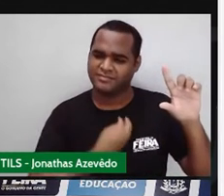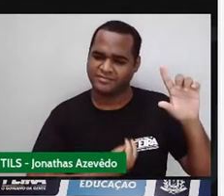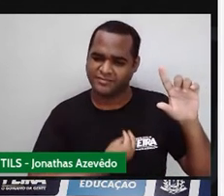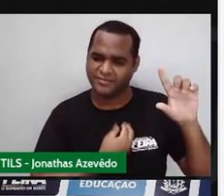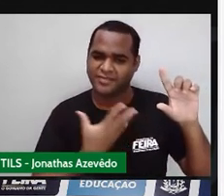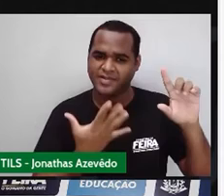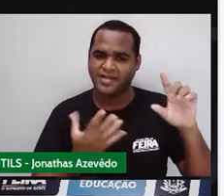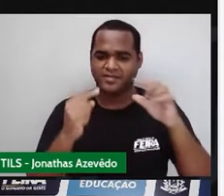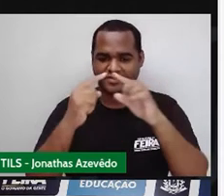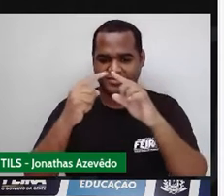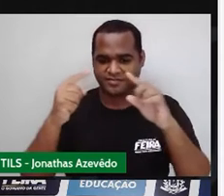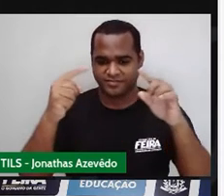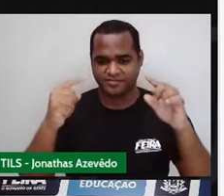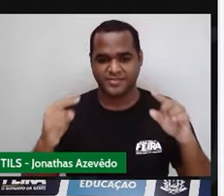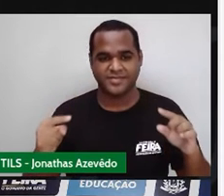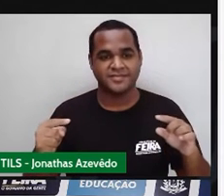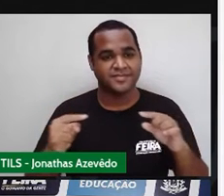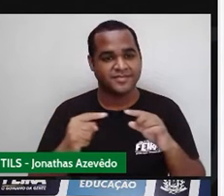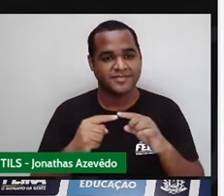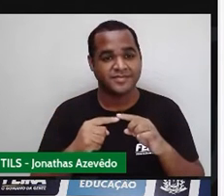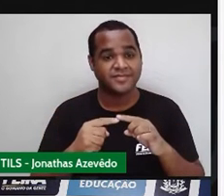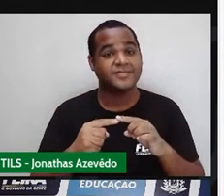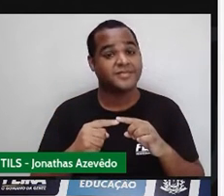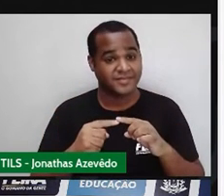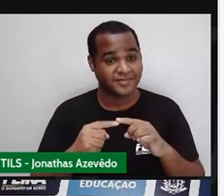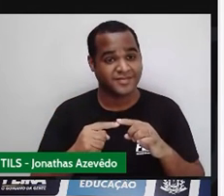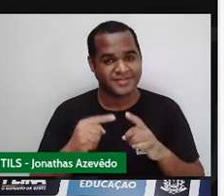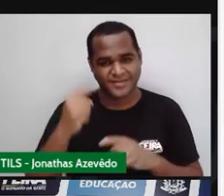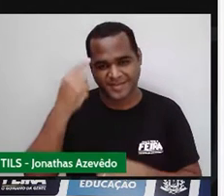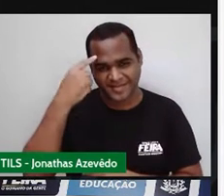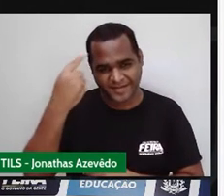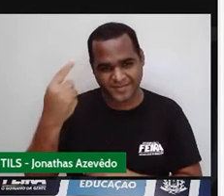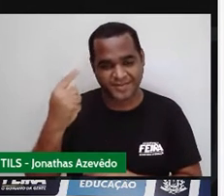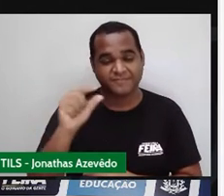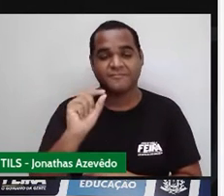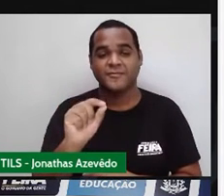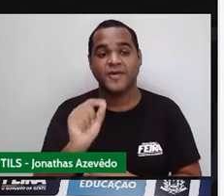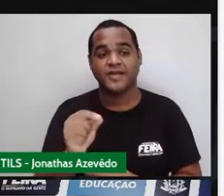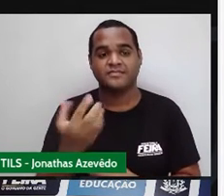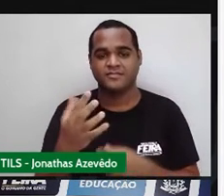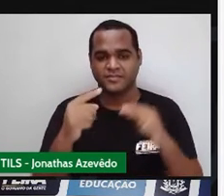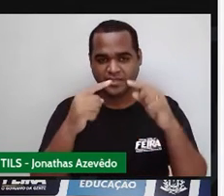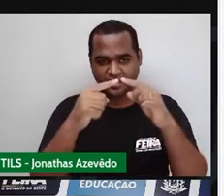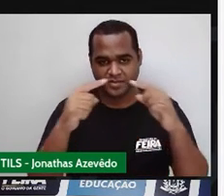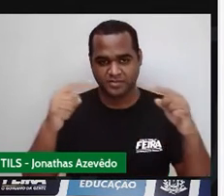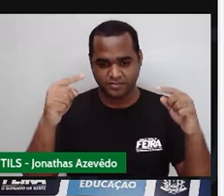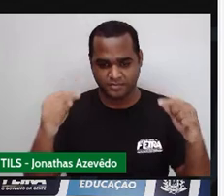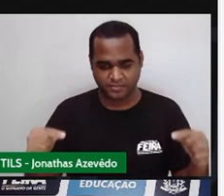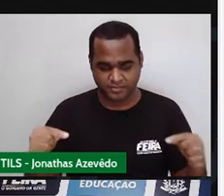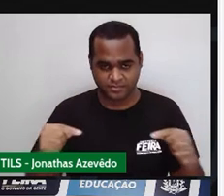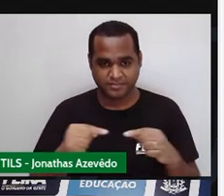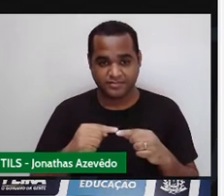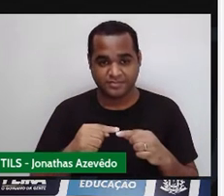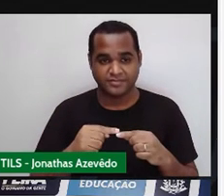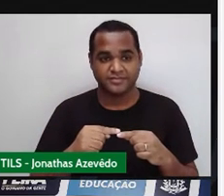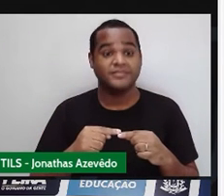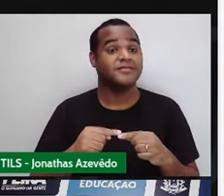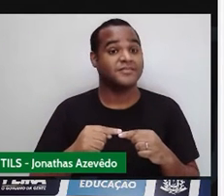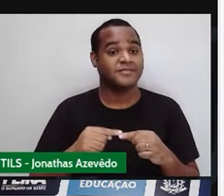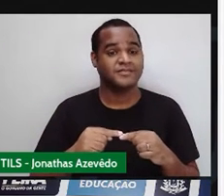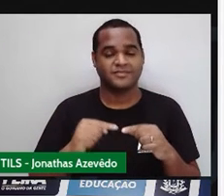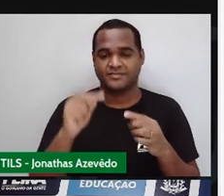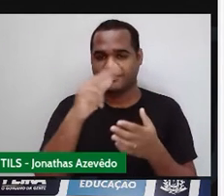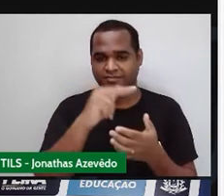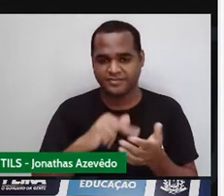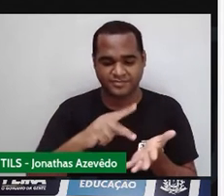quadrilátero é esse, né? Que figura com quatro lados? Aliás, vou falar direitinho, que